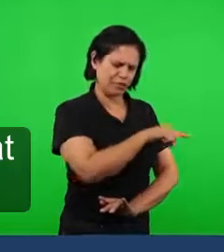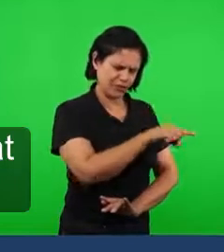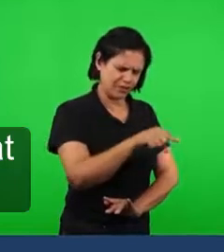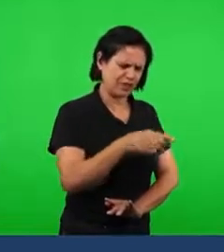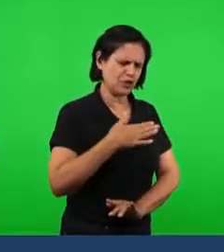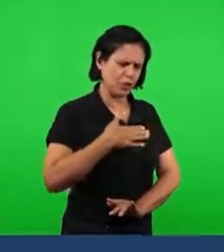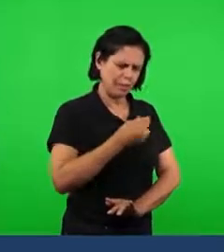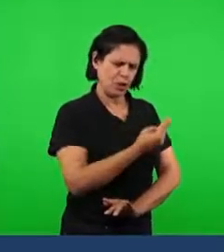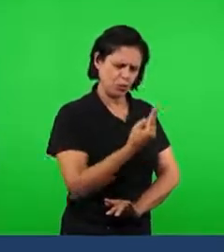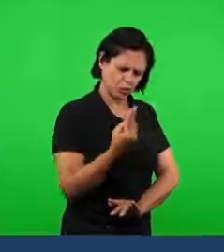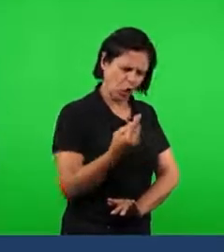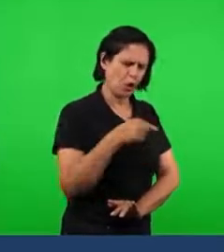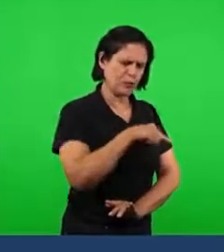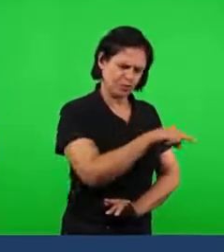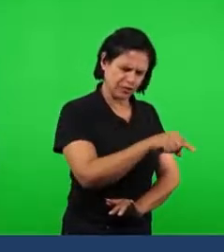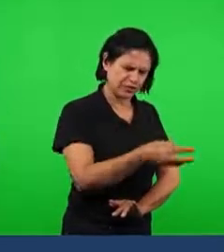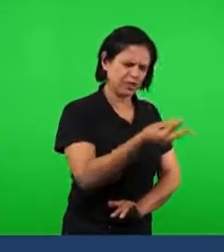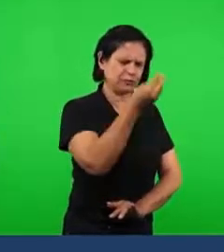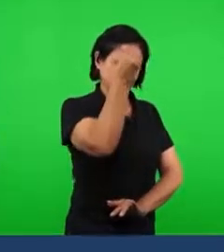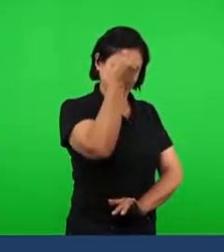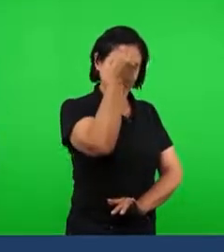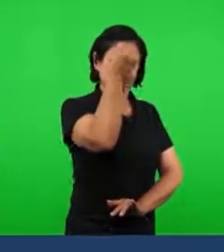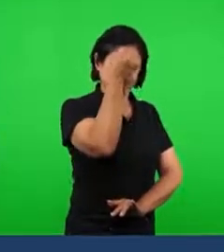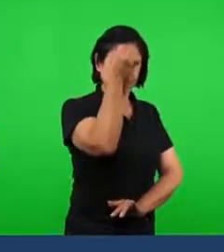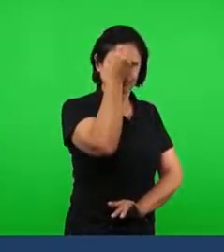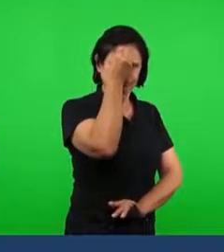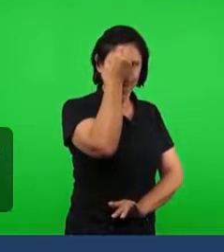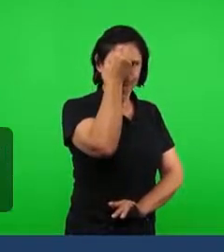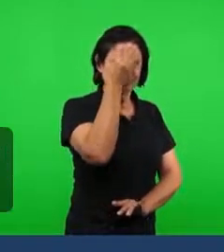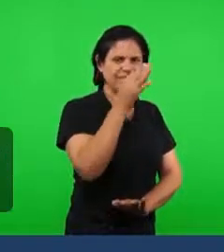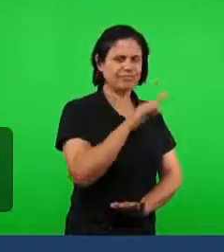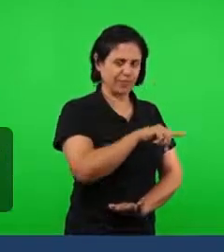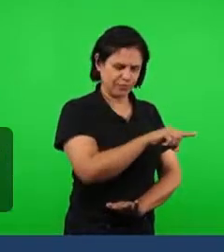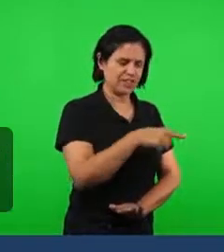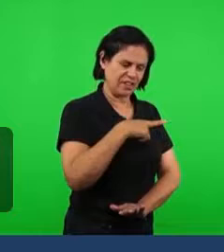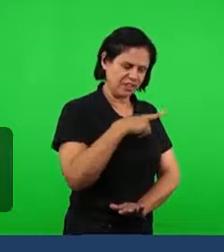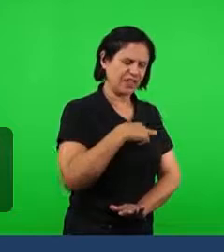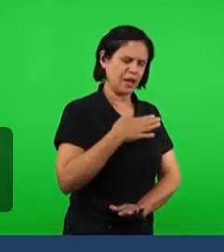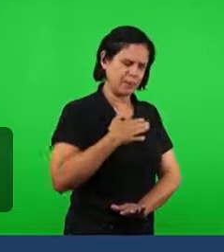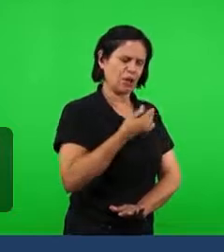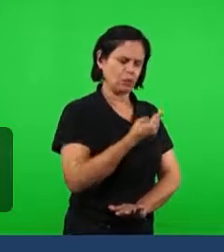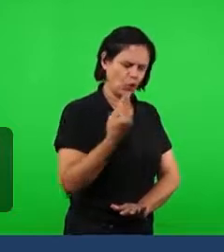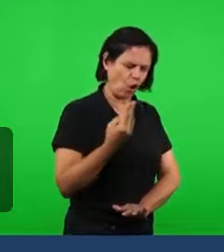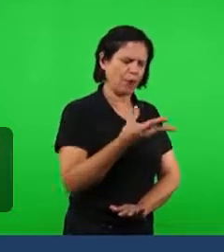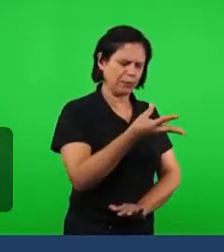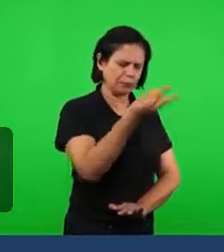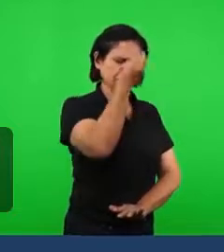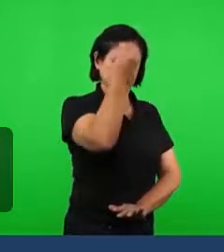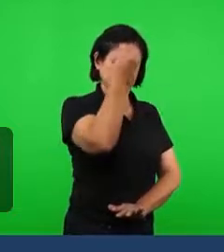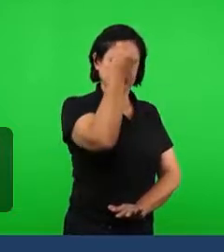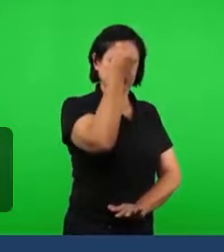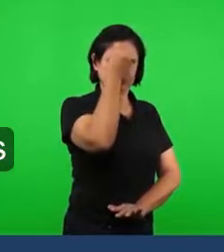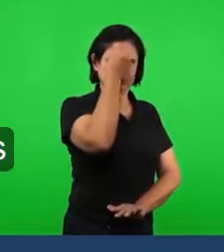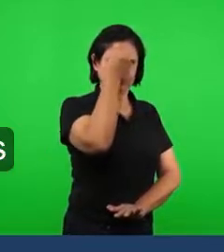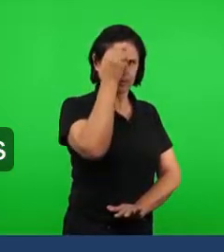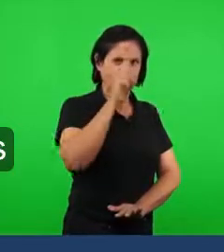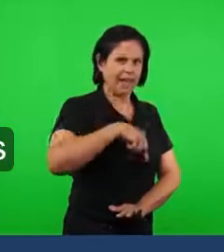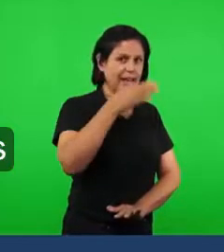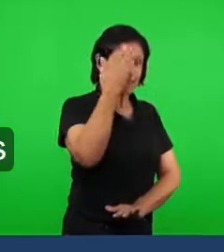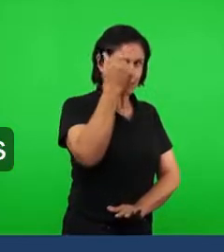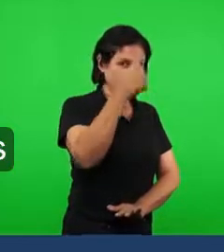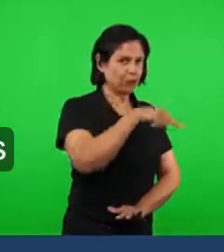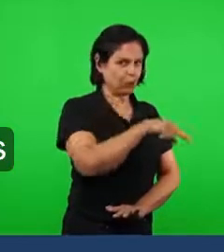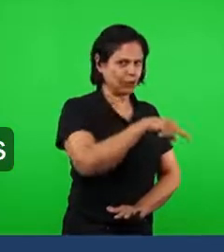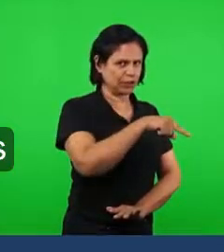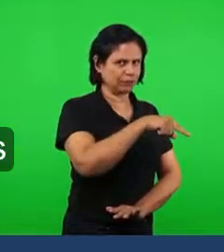guardou o nome de Jesus, a palavra de Jesus, então ela retém o nome do Senhor Jesus. Foi a sabedoria da igreja